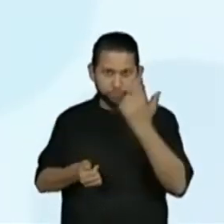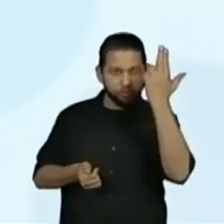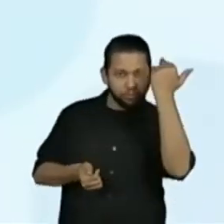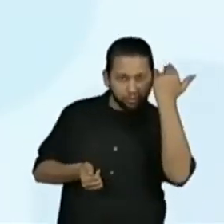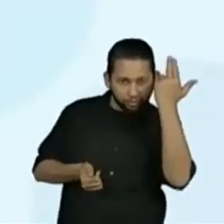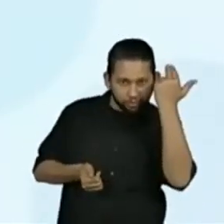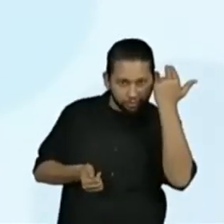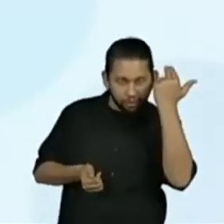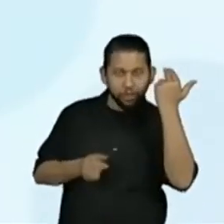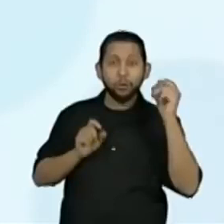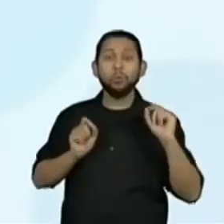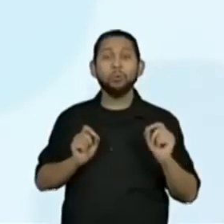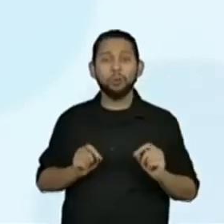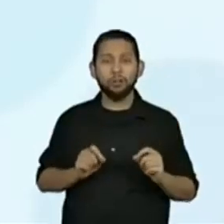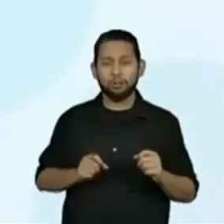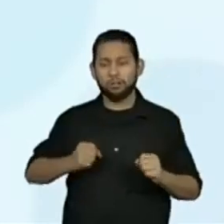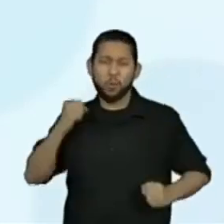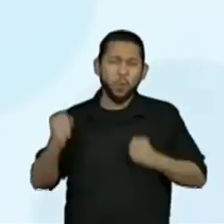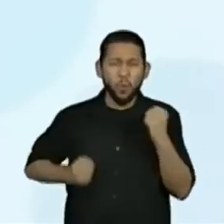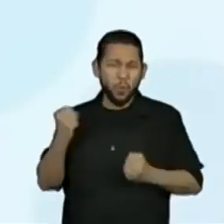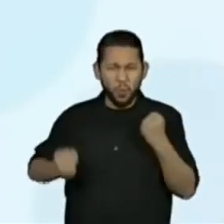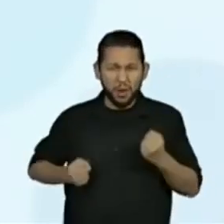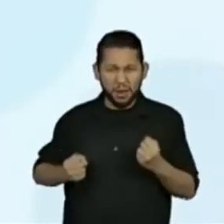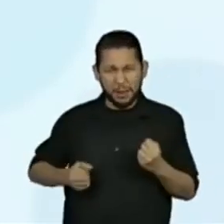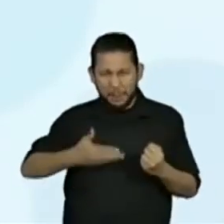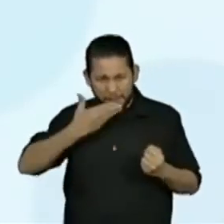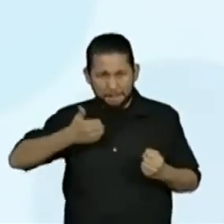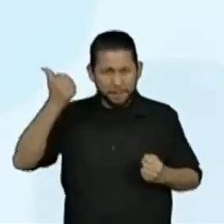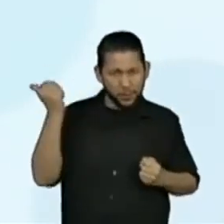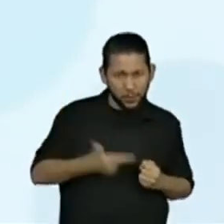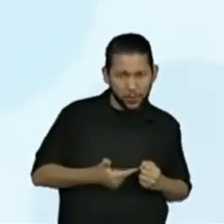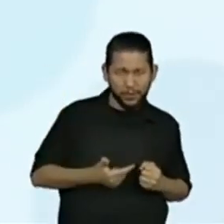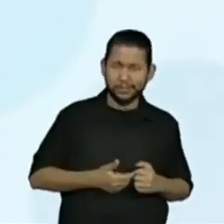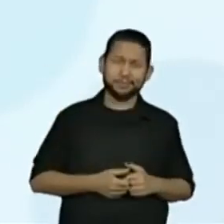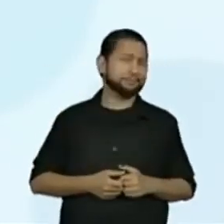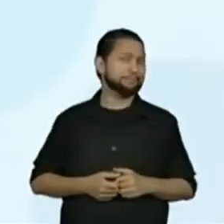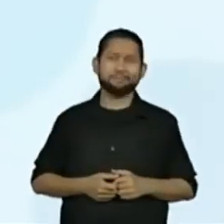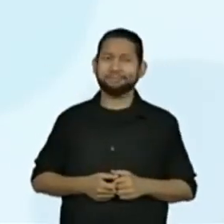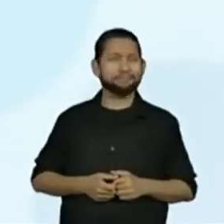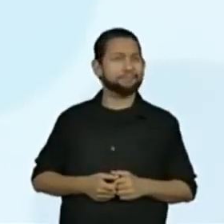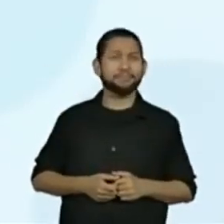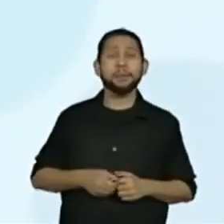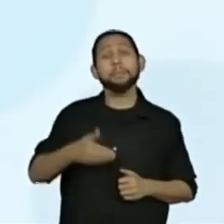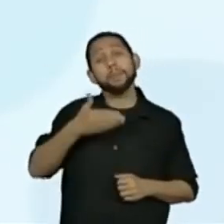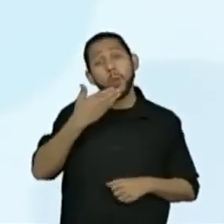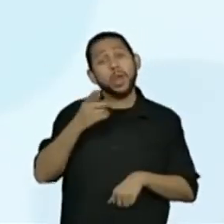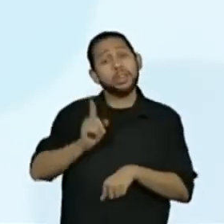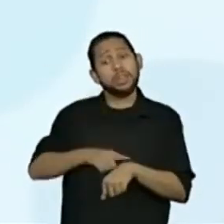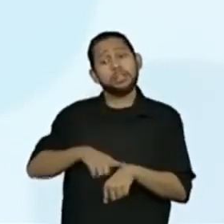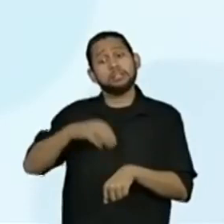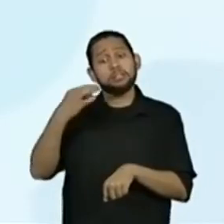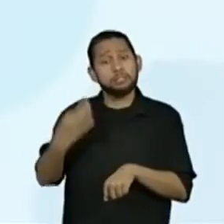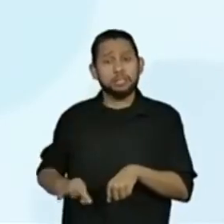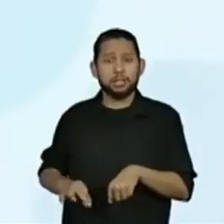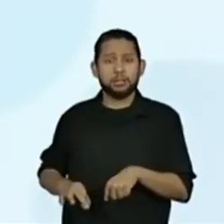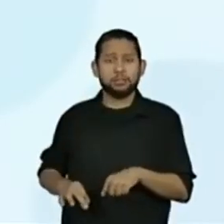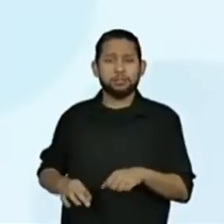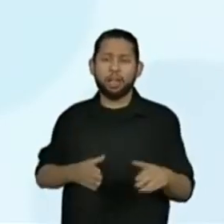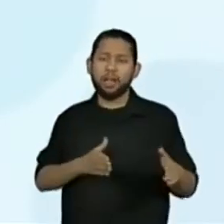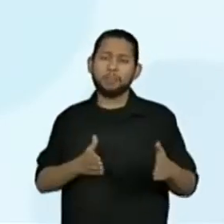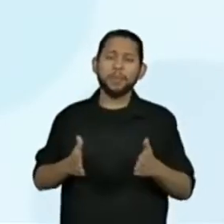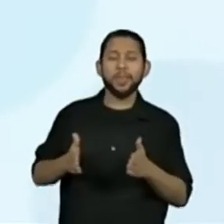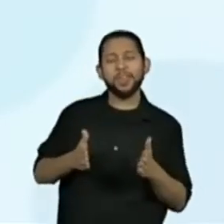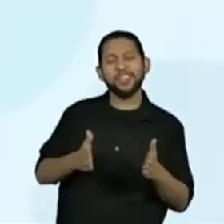Nada vale correr. Cumpre partir em tempo. E não se divertir pelo